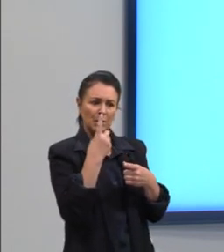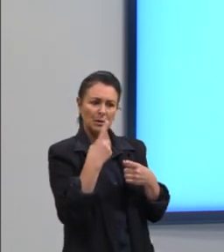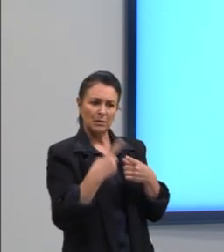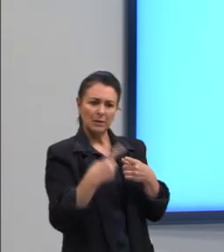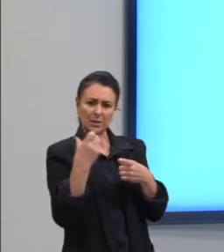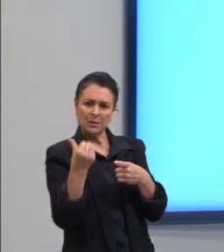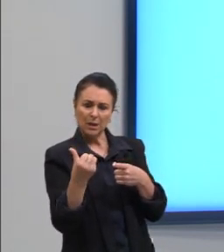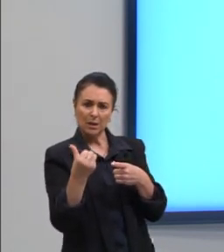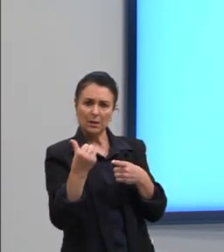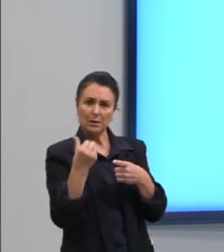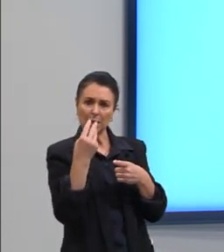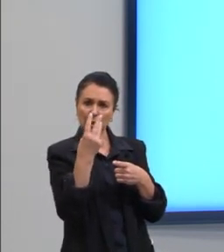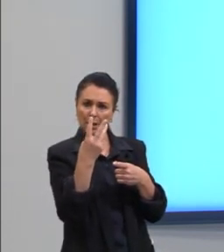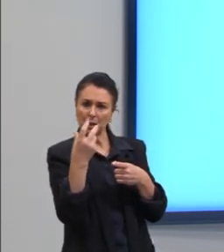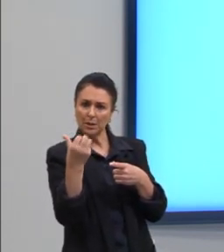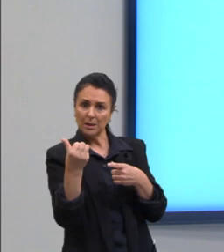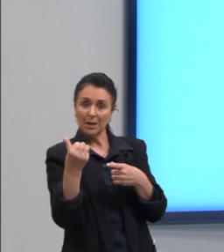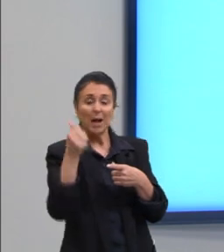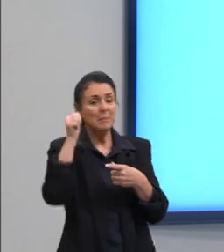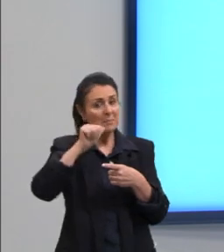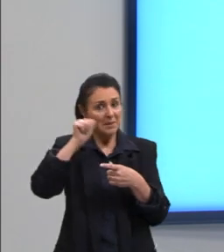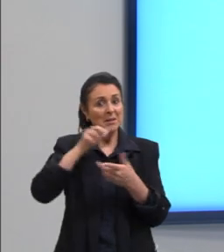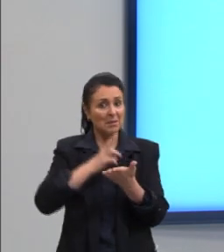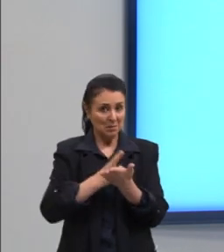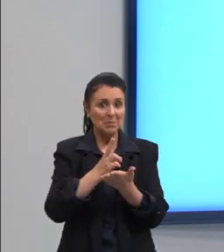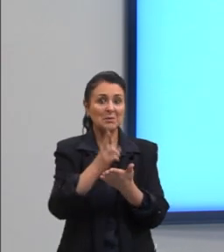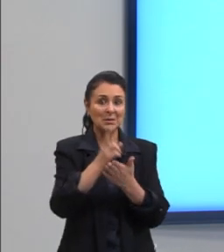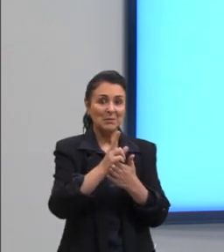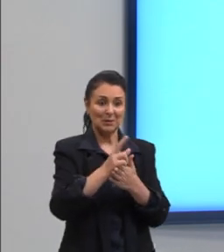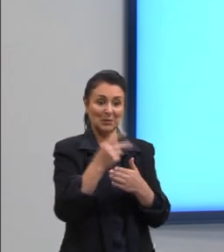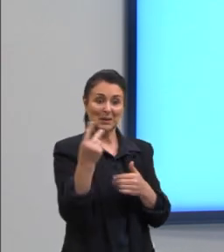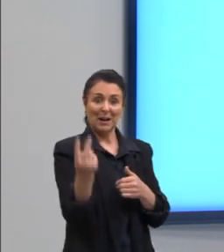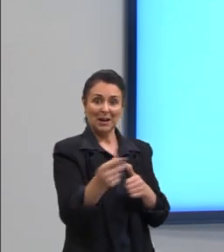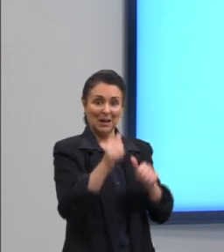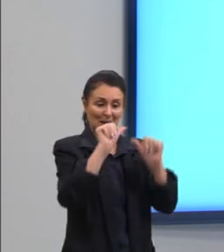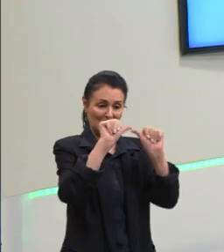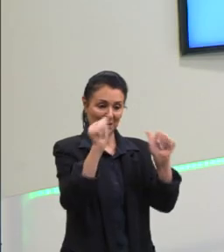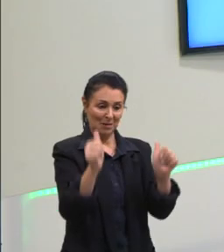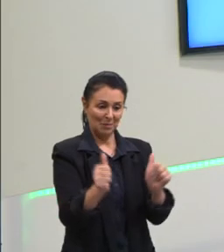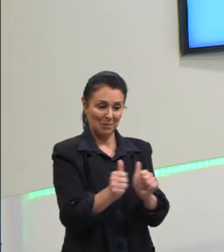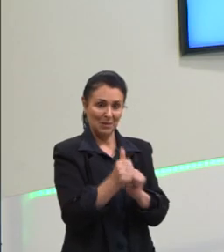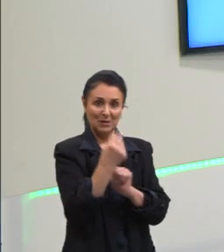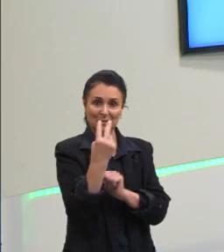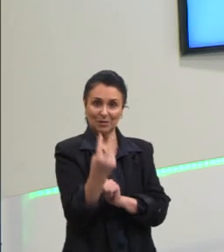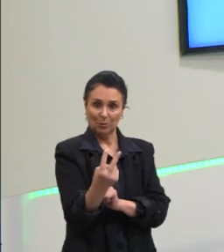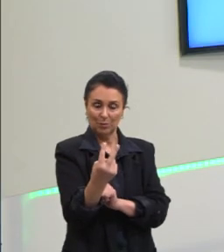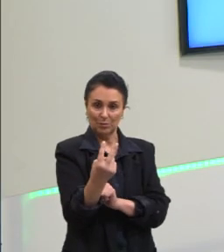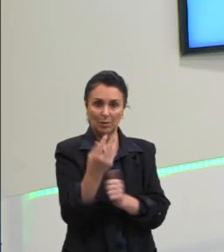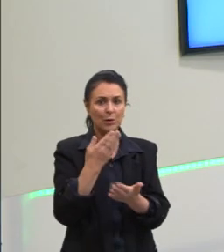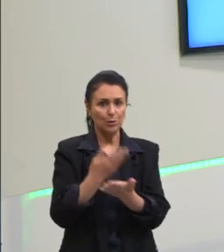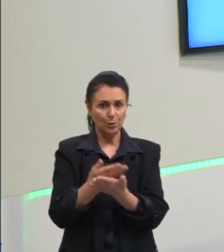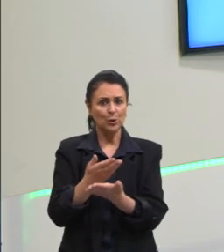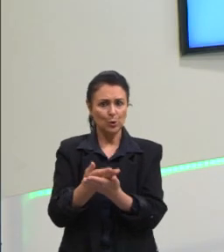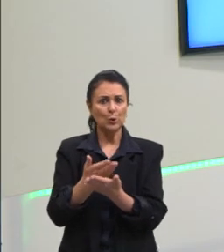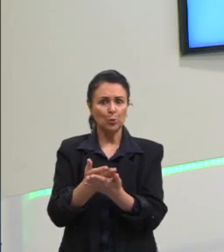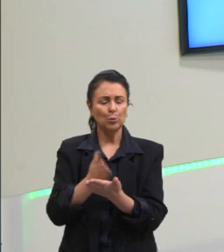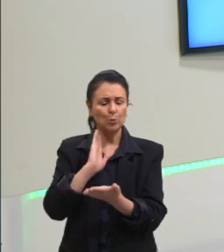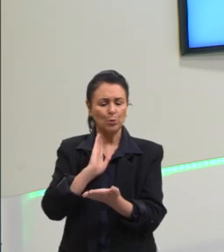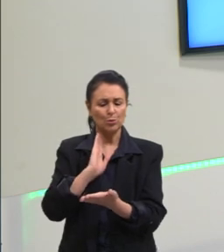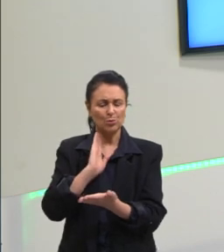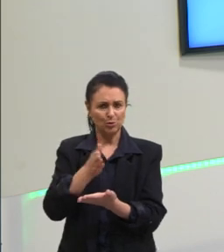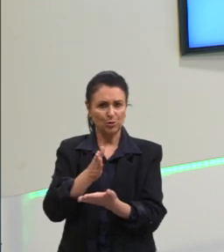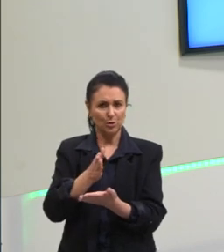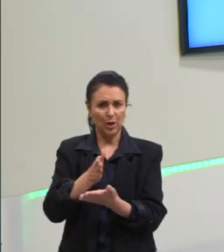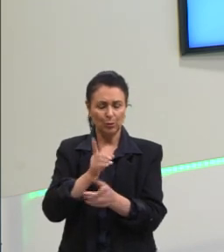e ela está dando continuidade ali na segunda figura aos estudos direcionados, isso é muito importante, que